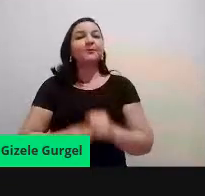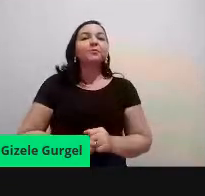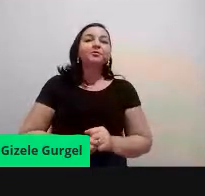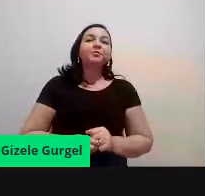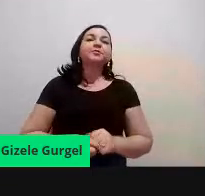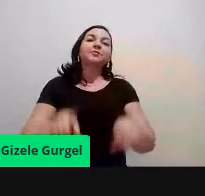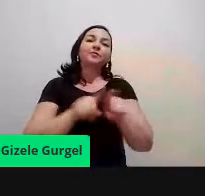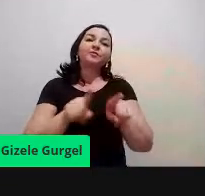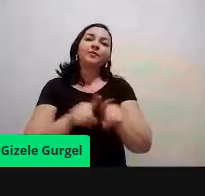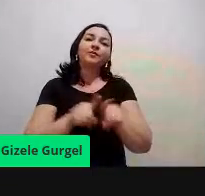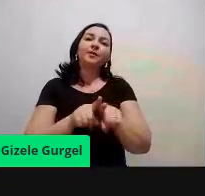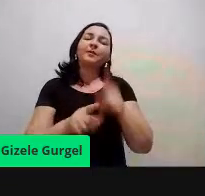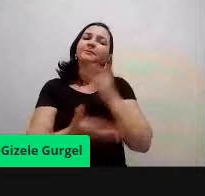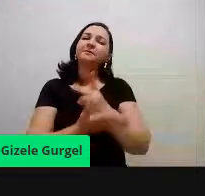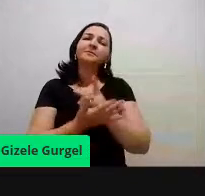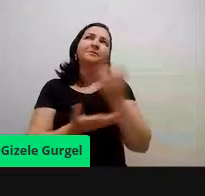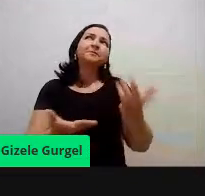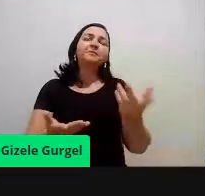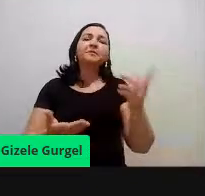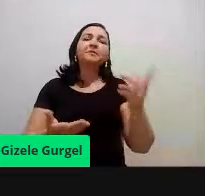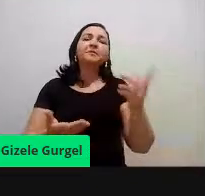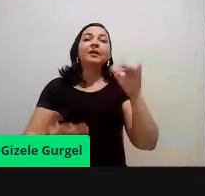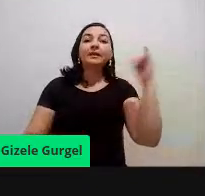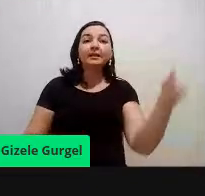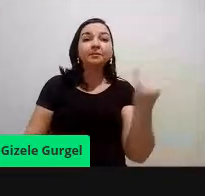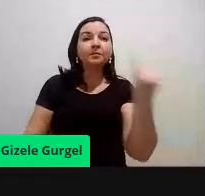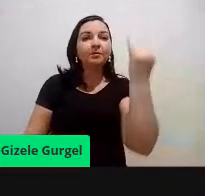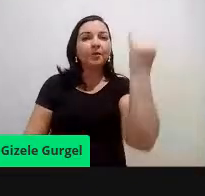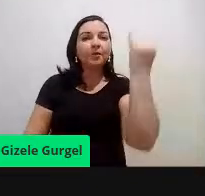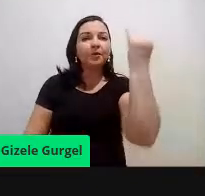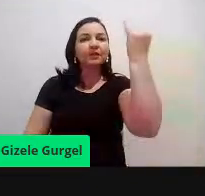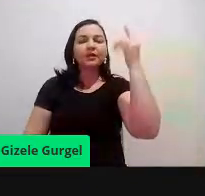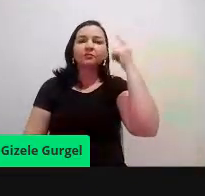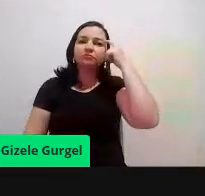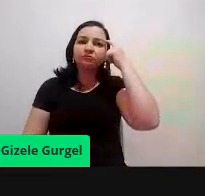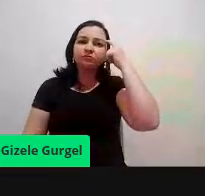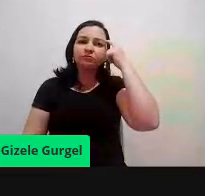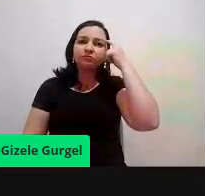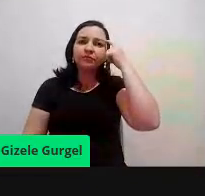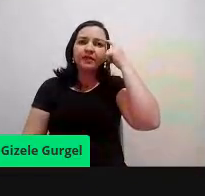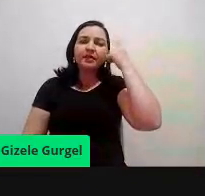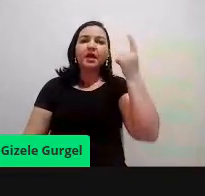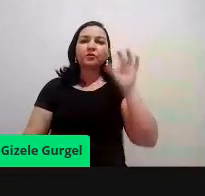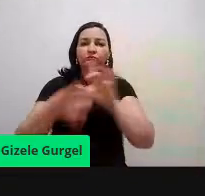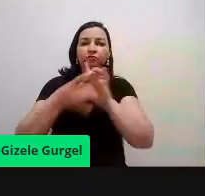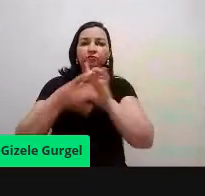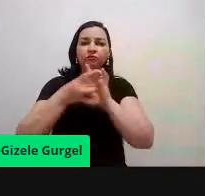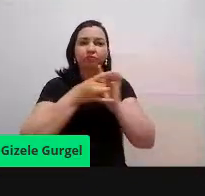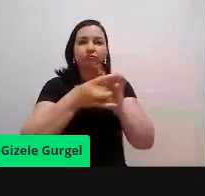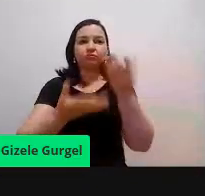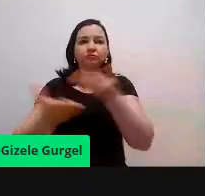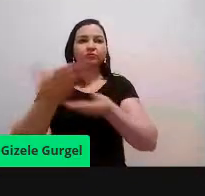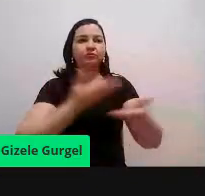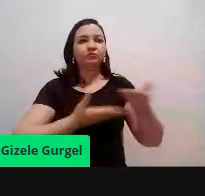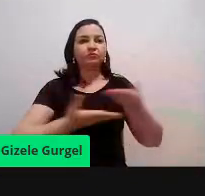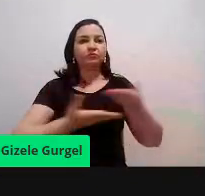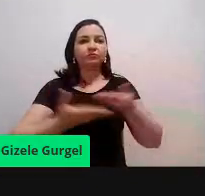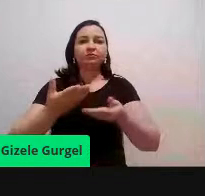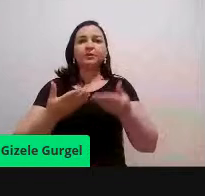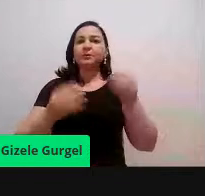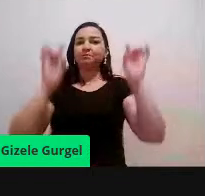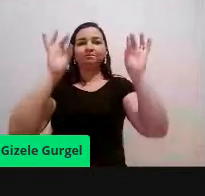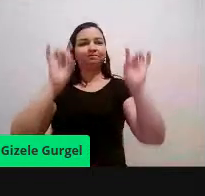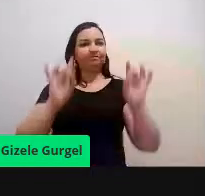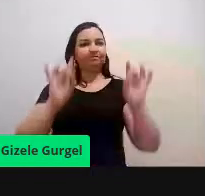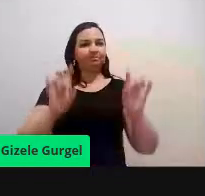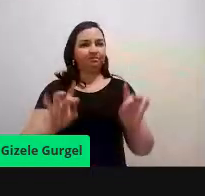é sempre bem-vindo, é sempre importante nós nos unirmos, né, para essa causa tão nobre. E